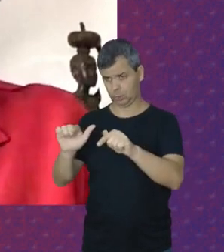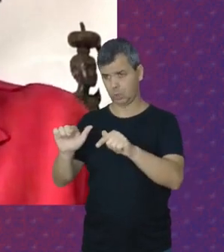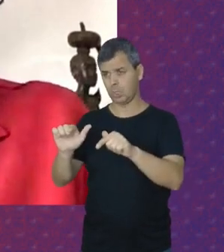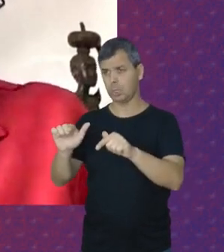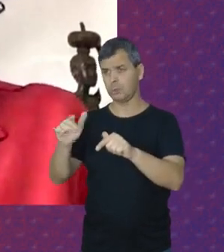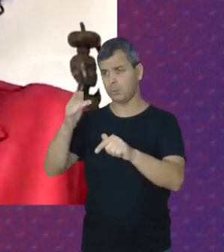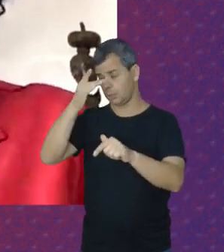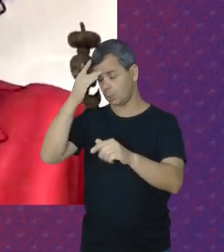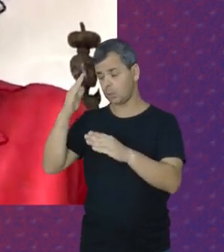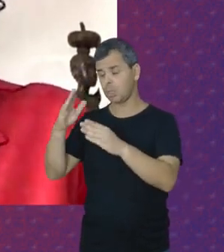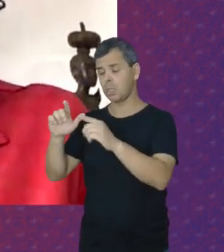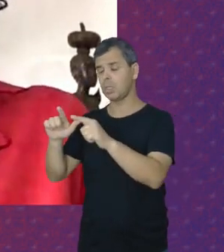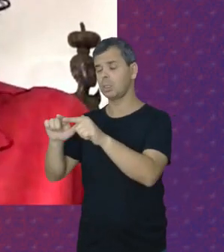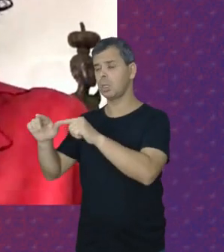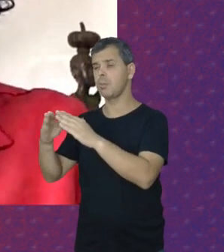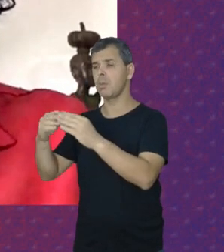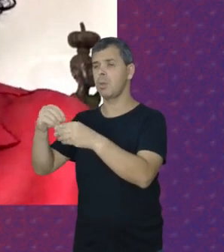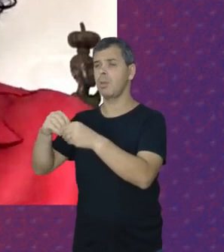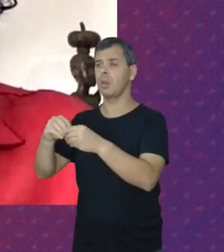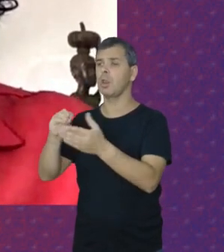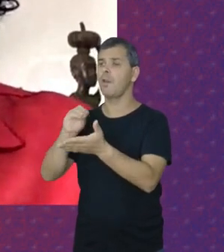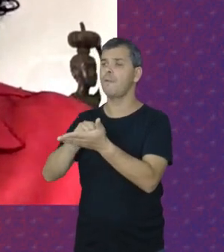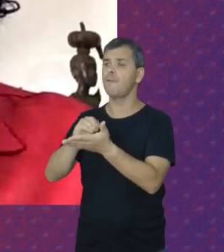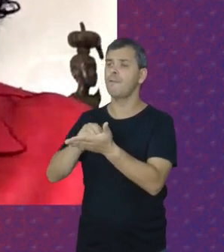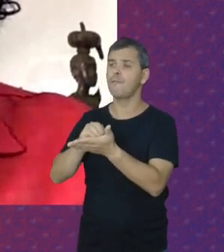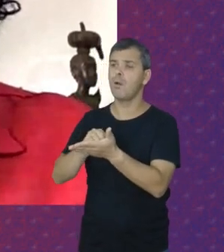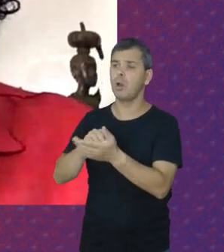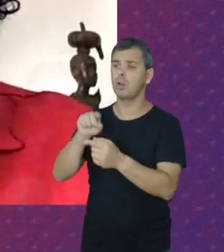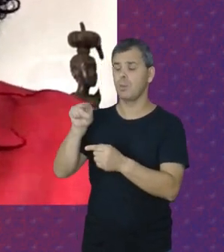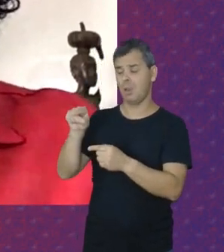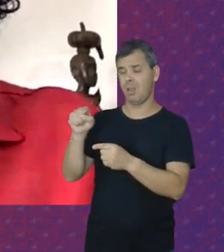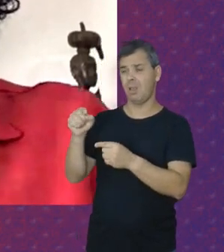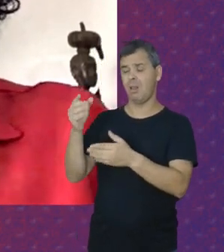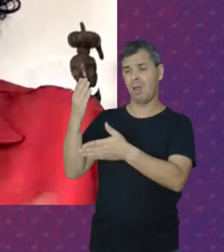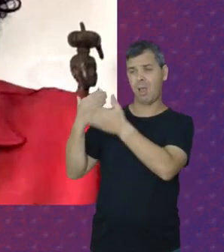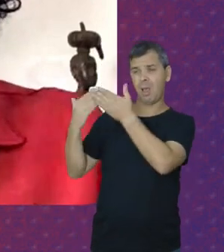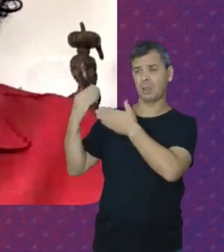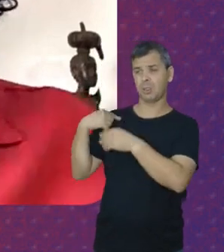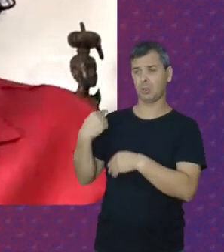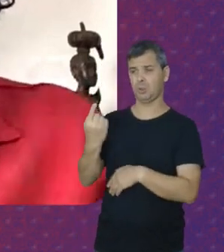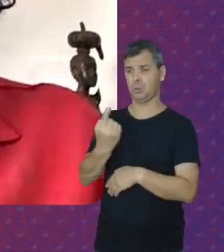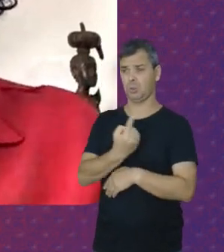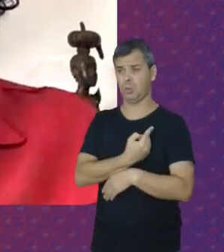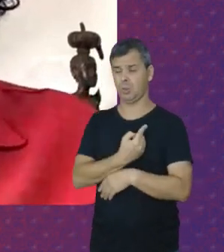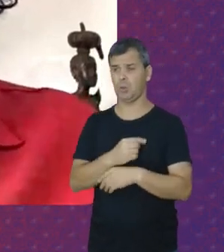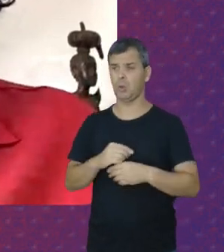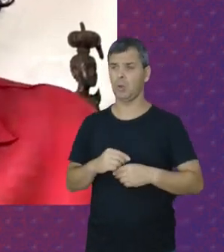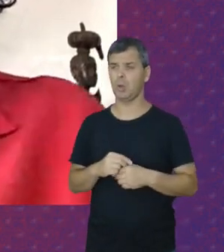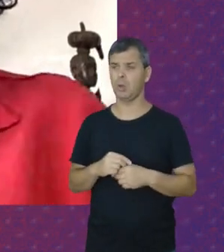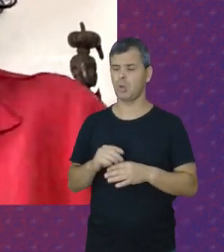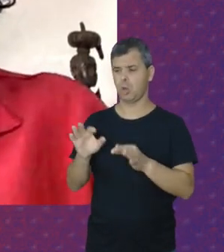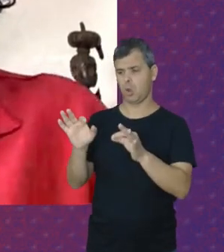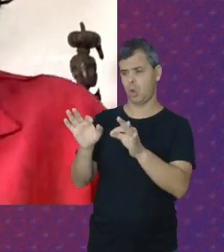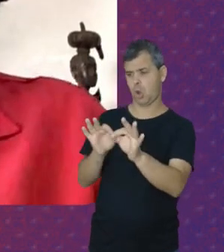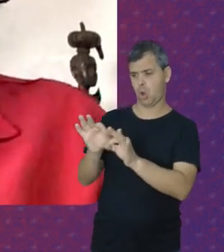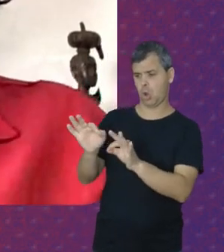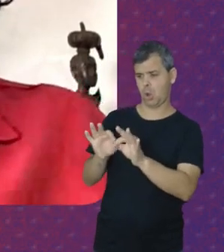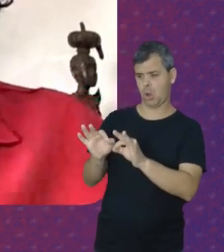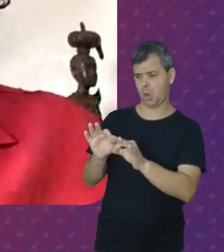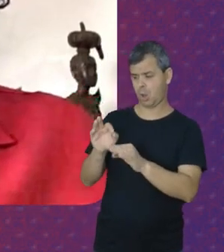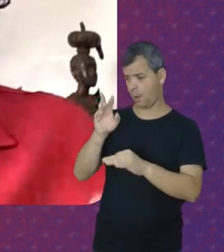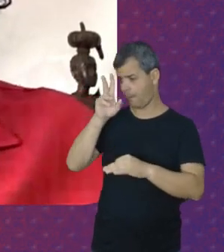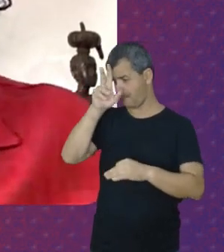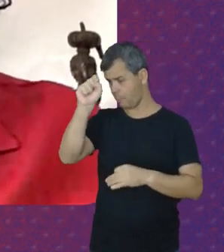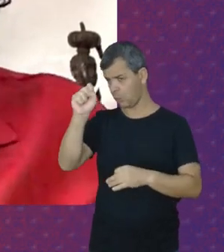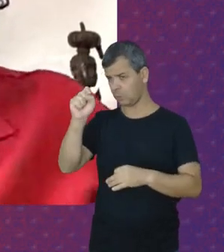Domésticas Mas incompletos Porque Naquele momento A nossa Organização Força